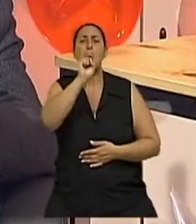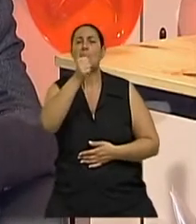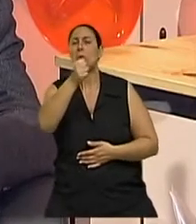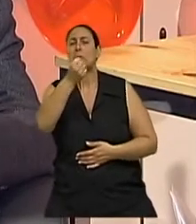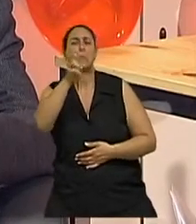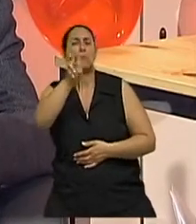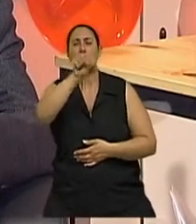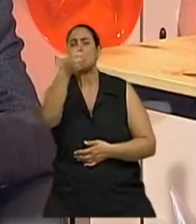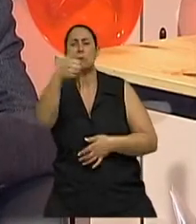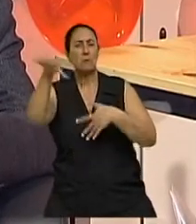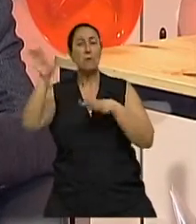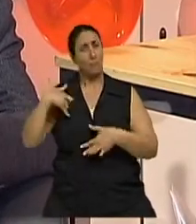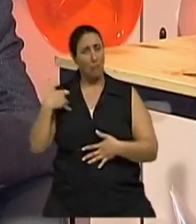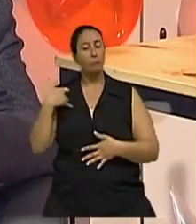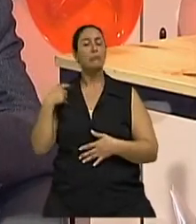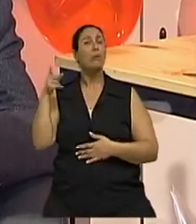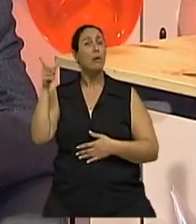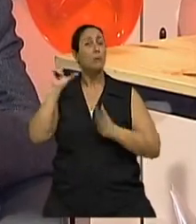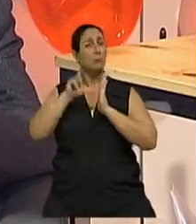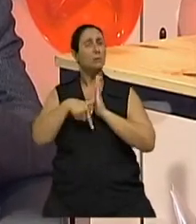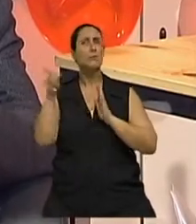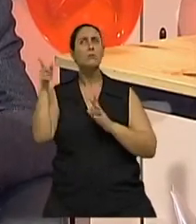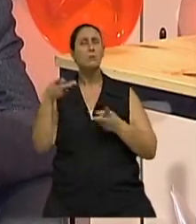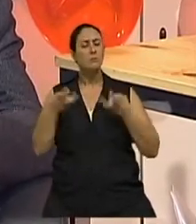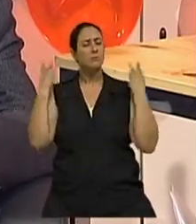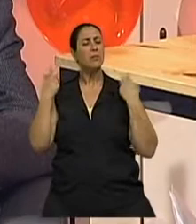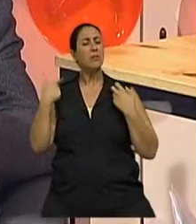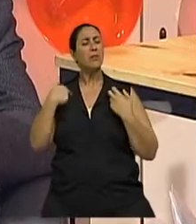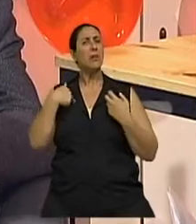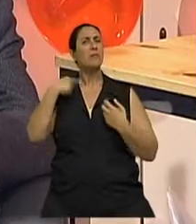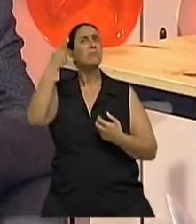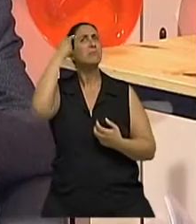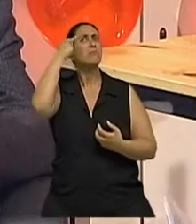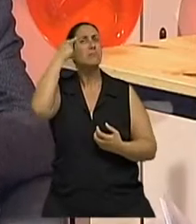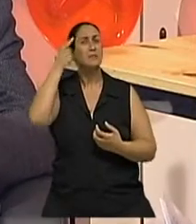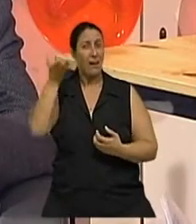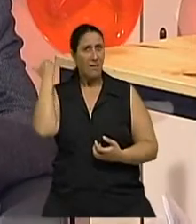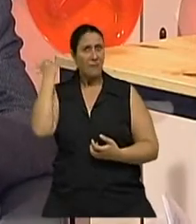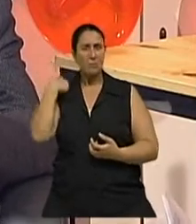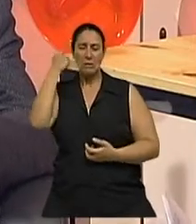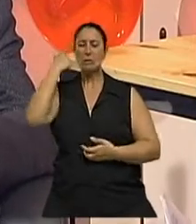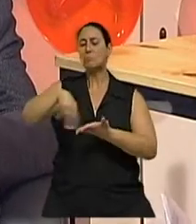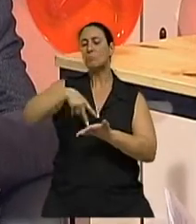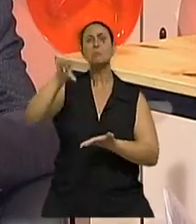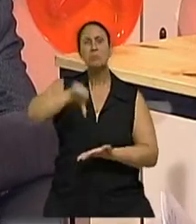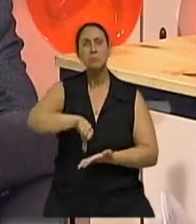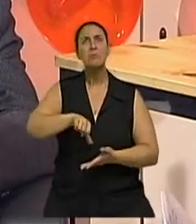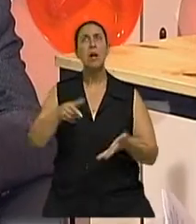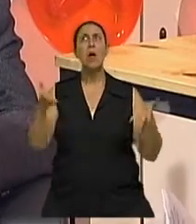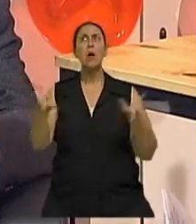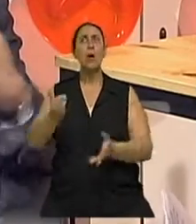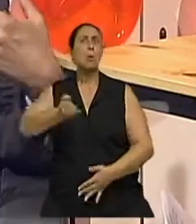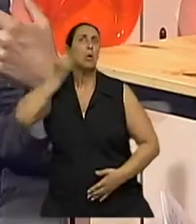Santos, sem se dar conta, quando ele viu, ele não estava dando mais tanta importância e dançar já não era uma coisa tão importante para ele, né?